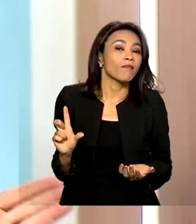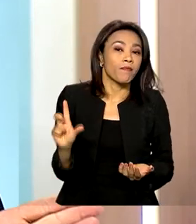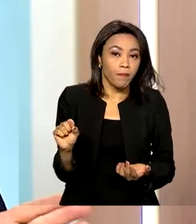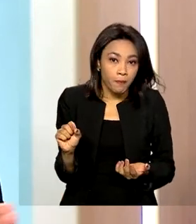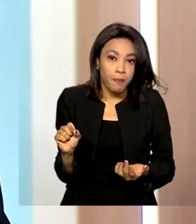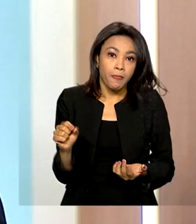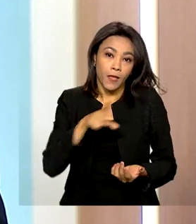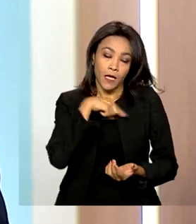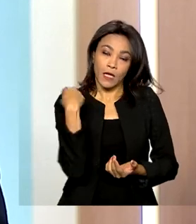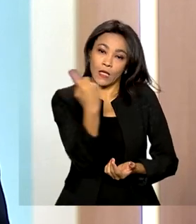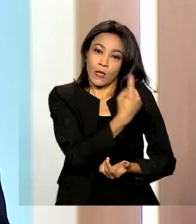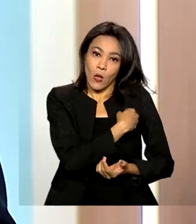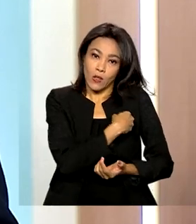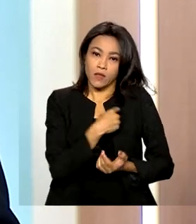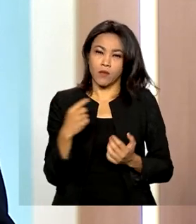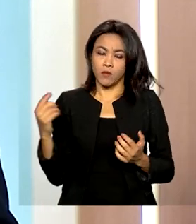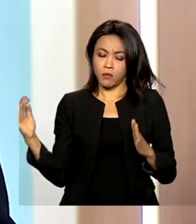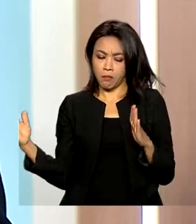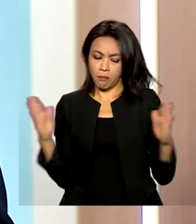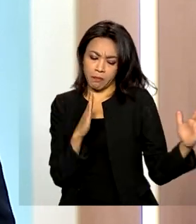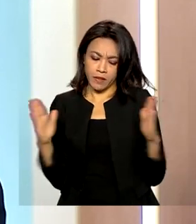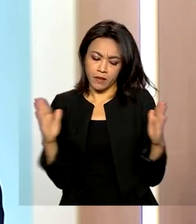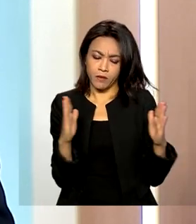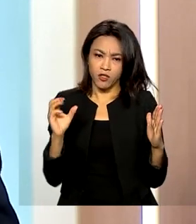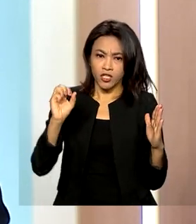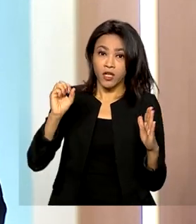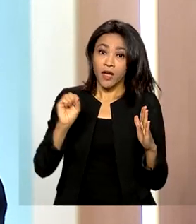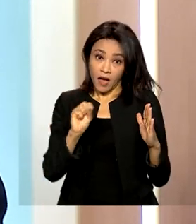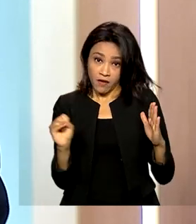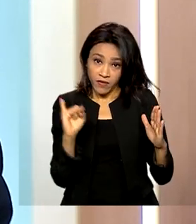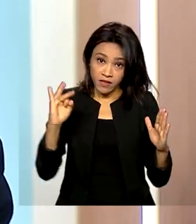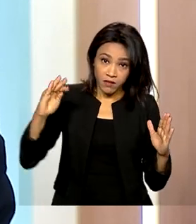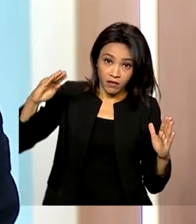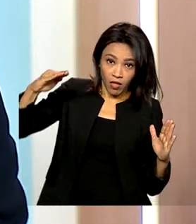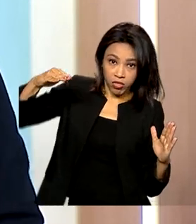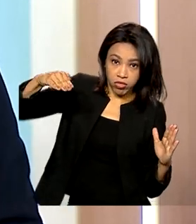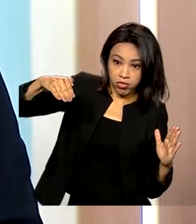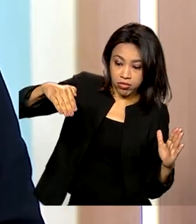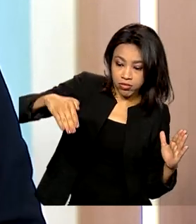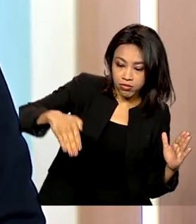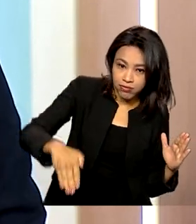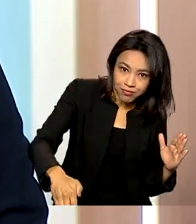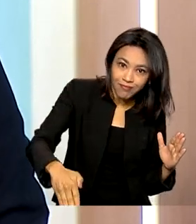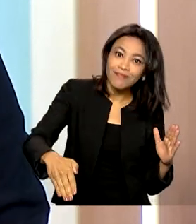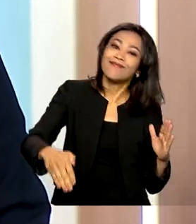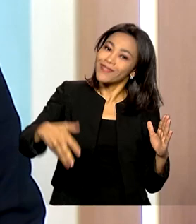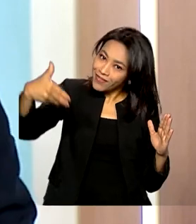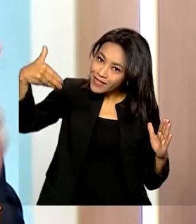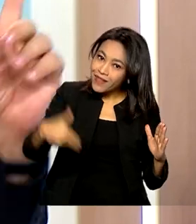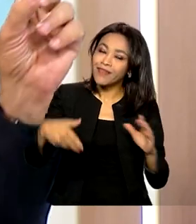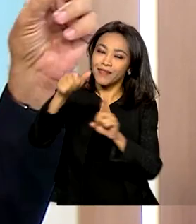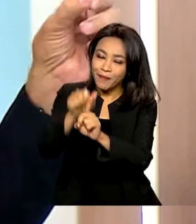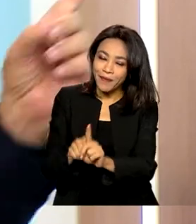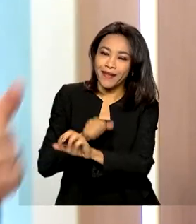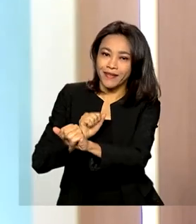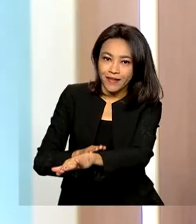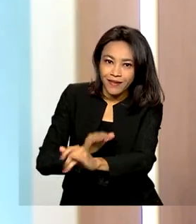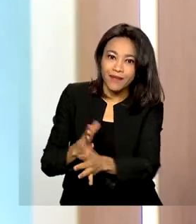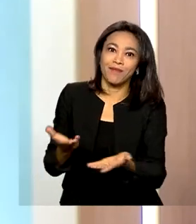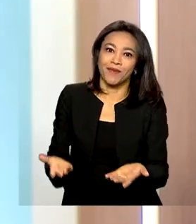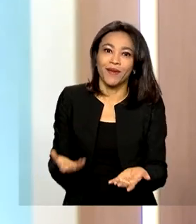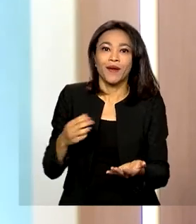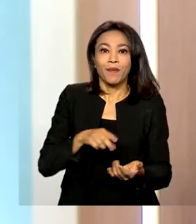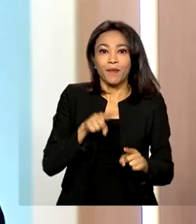nós estamos passando por um momento de deflação, que provavelmente vai atingir todo esse mês de setembro, uma vez que